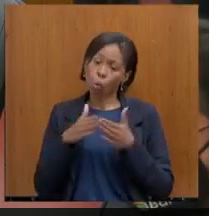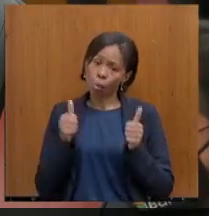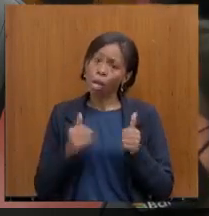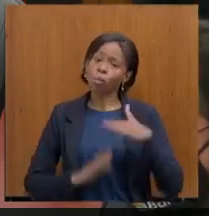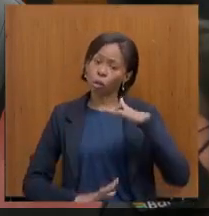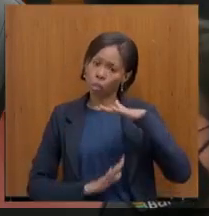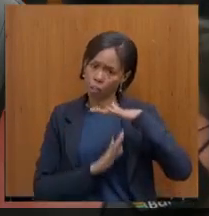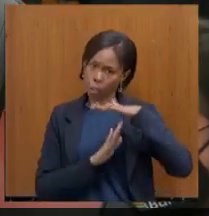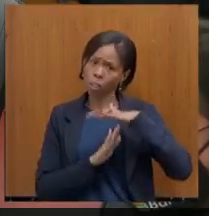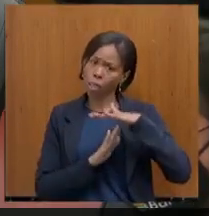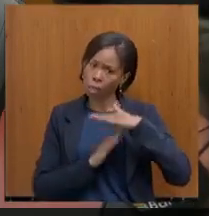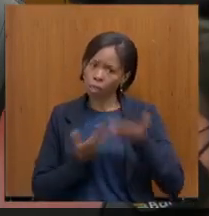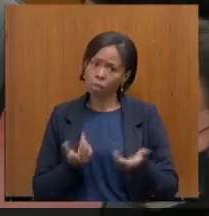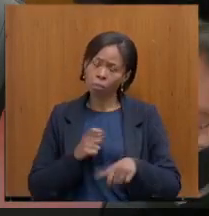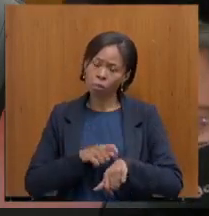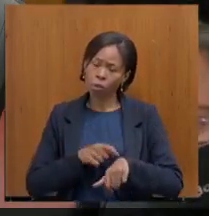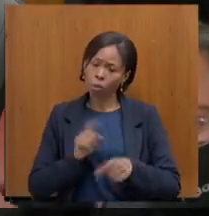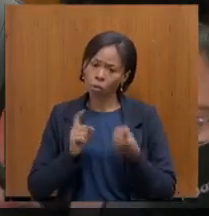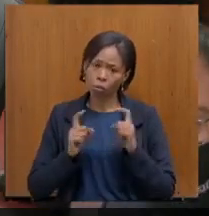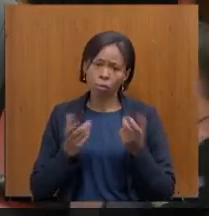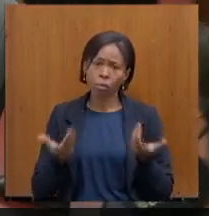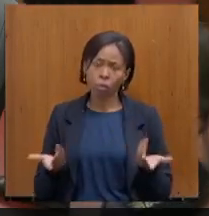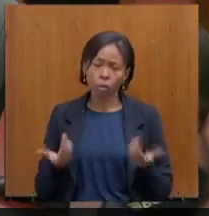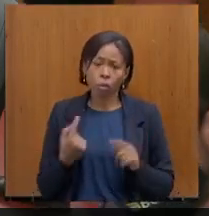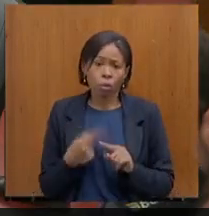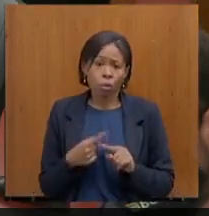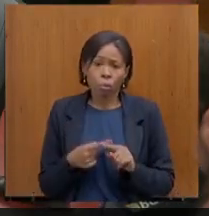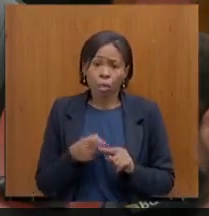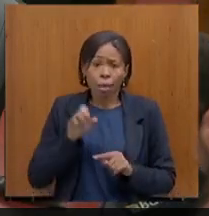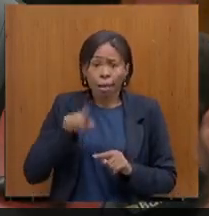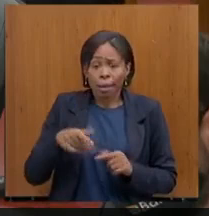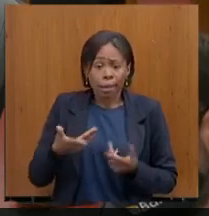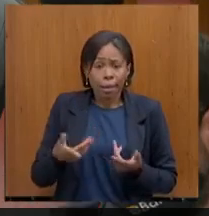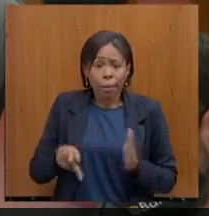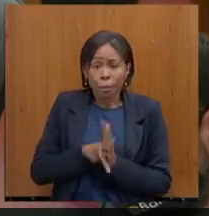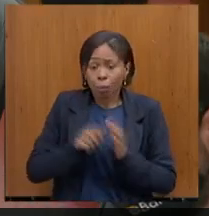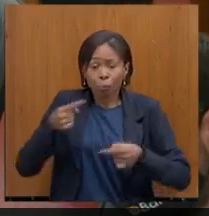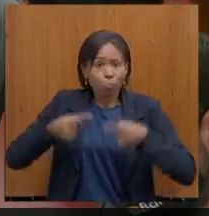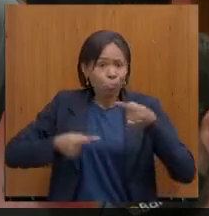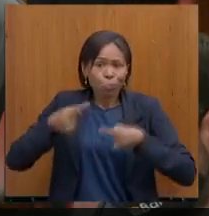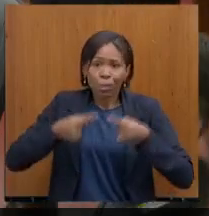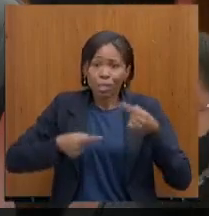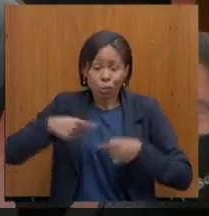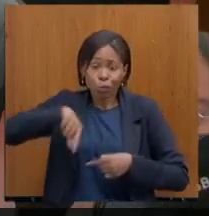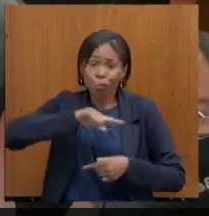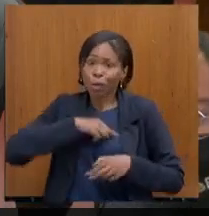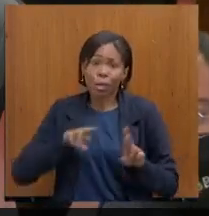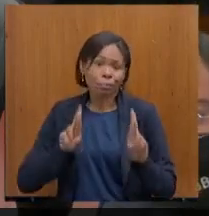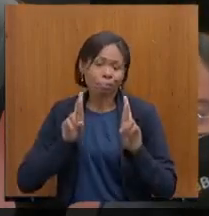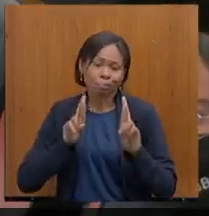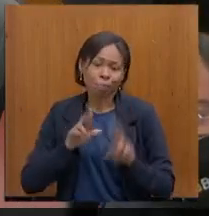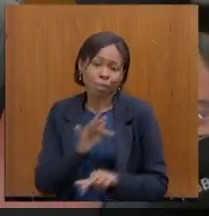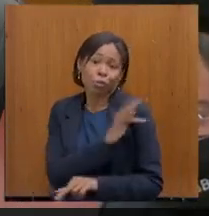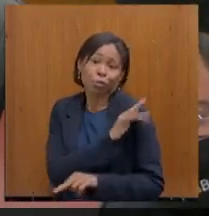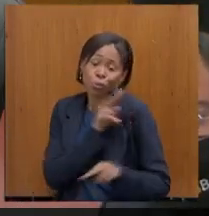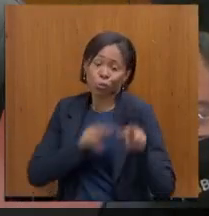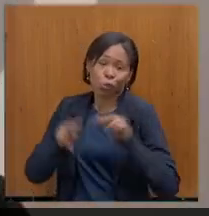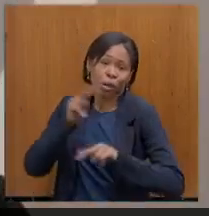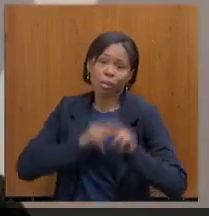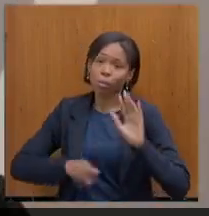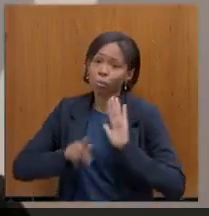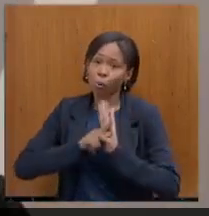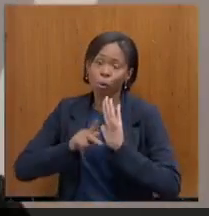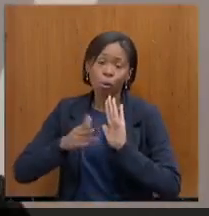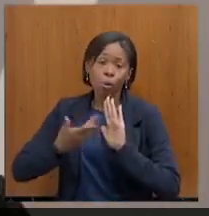passando regimental. Um aspecto... Um aspecto político e da função nossa e propriamente da proposta da Assembleia